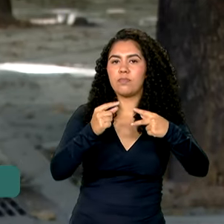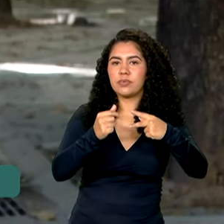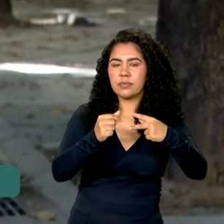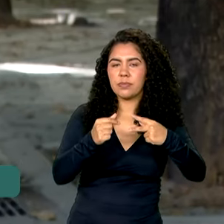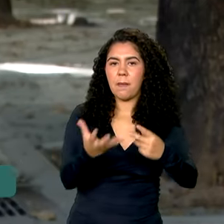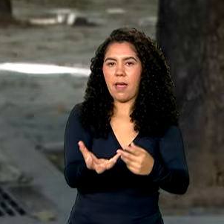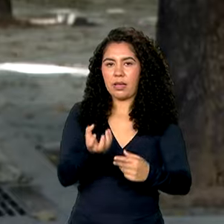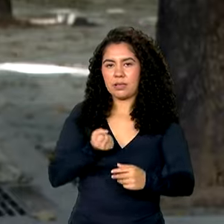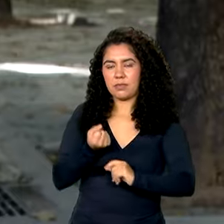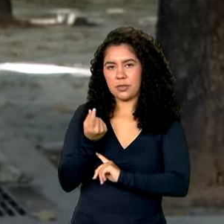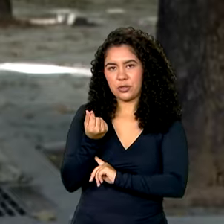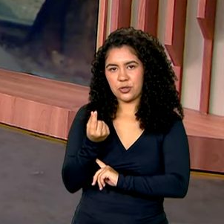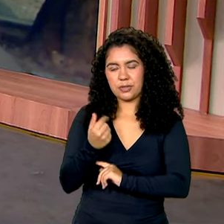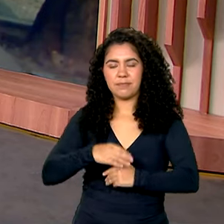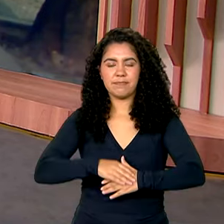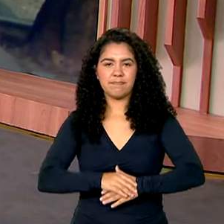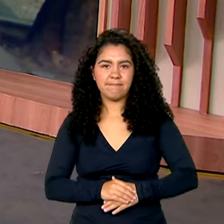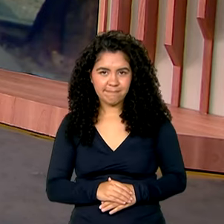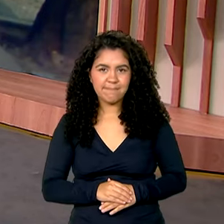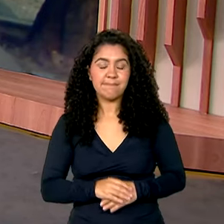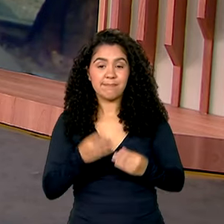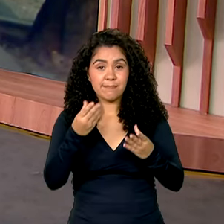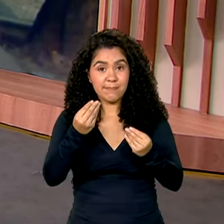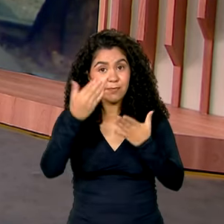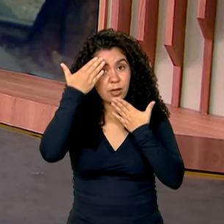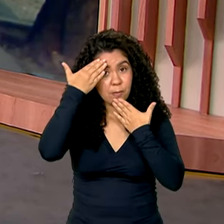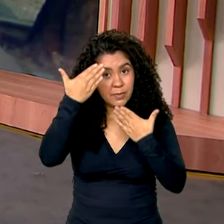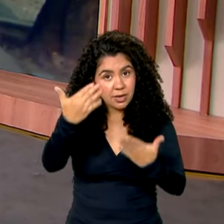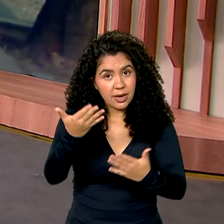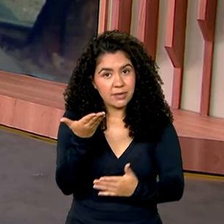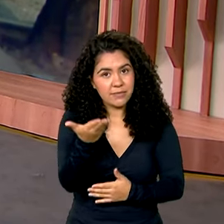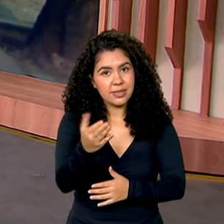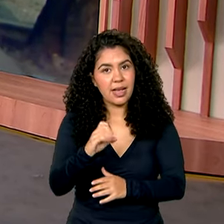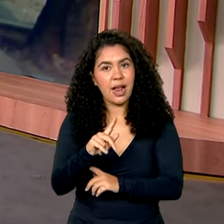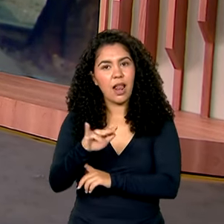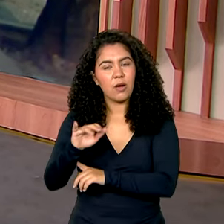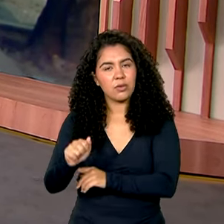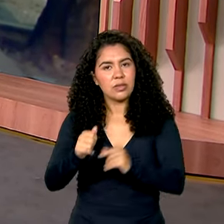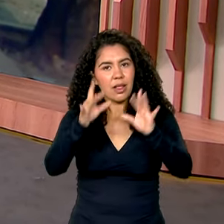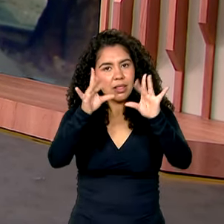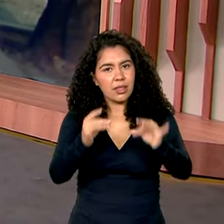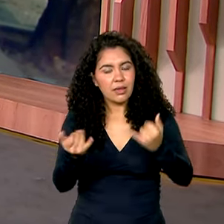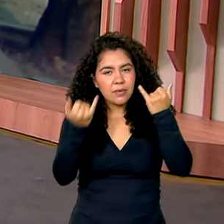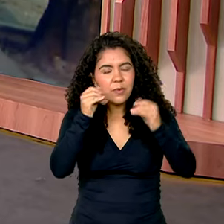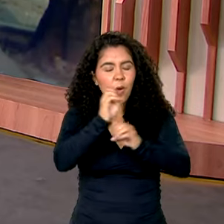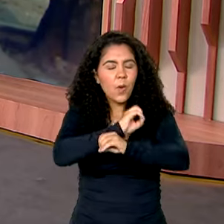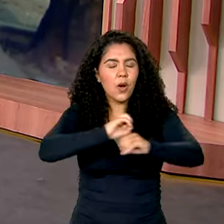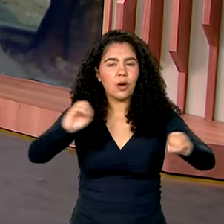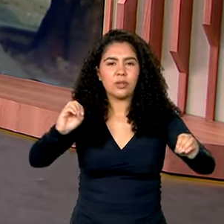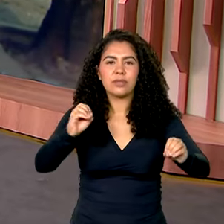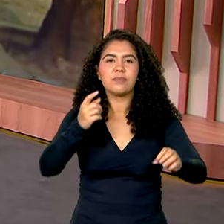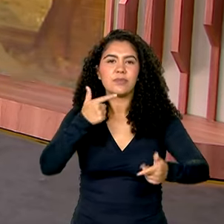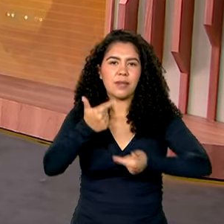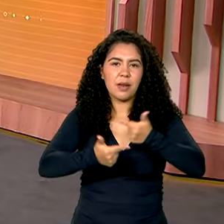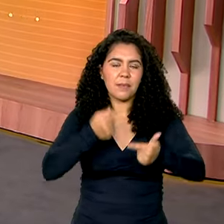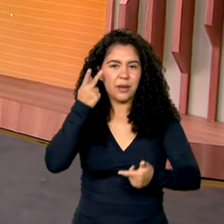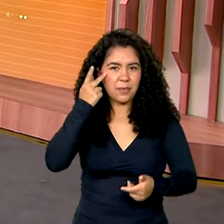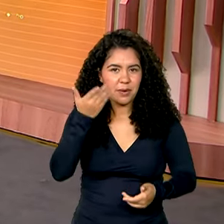Carina, volto com você. Joia, obrigada. Cláudia Boiunga, ótima manhã de trabalho para você aí no Rio de Janeiro.